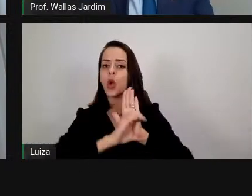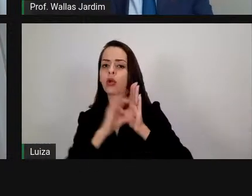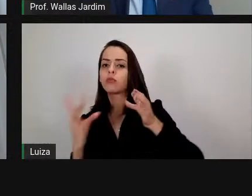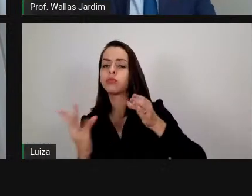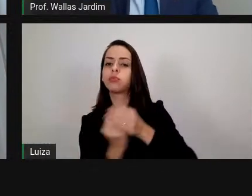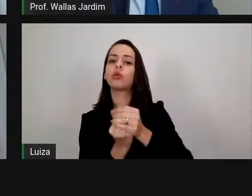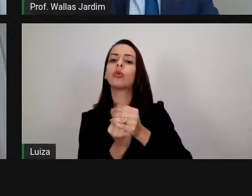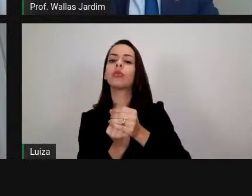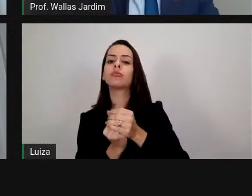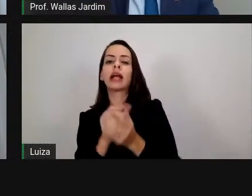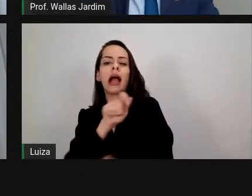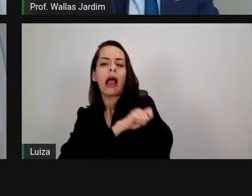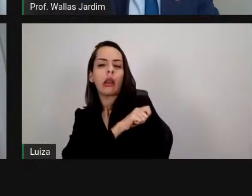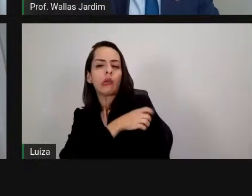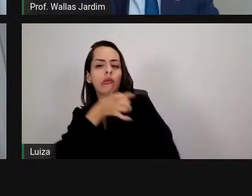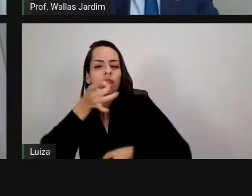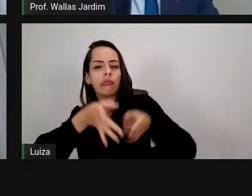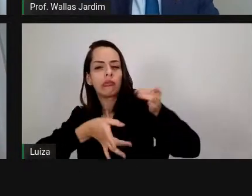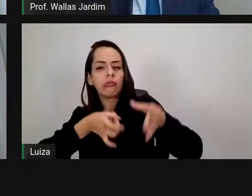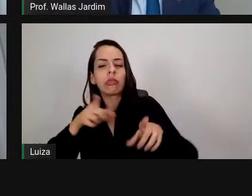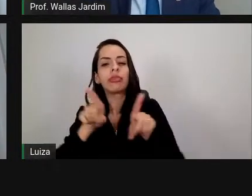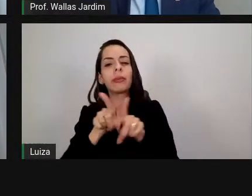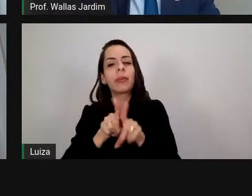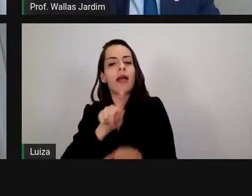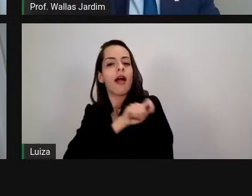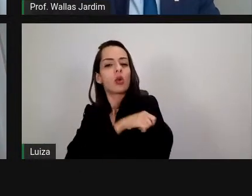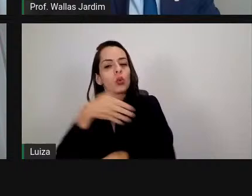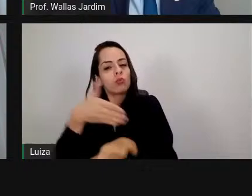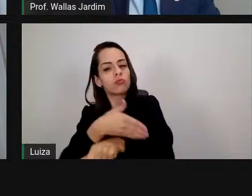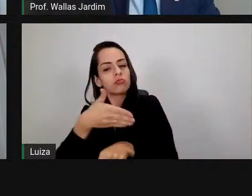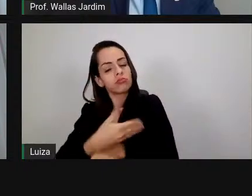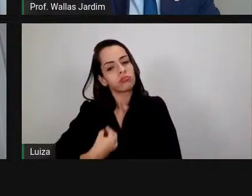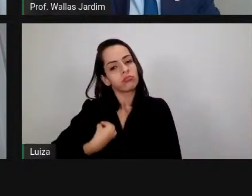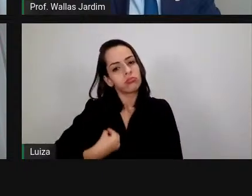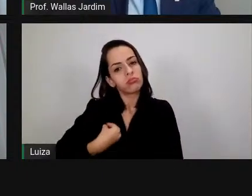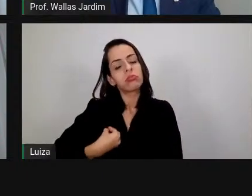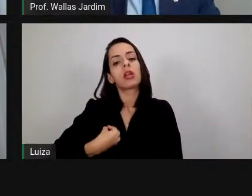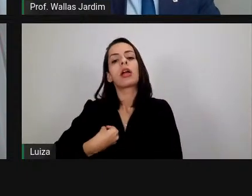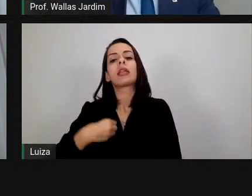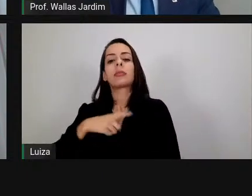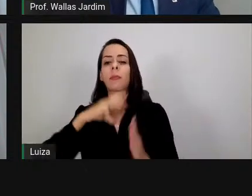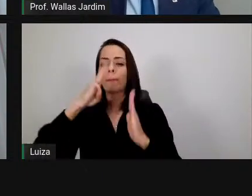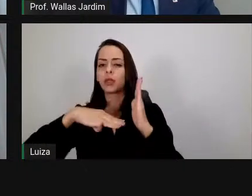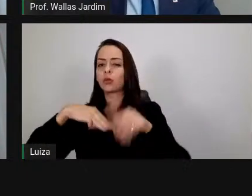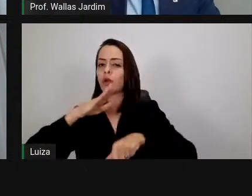estudantil, metodologias ativas e ferramentas digitais. Bem-vinda, professora Isa.